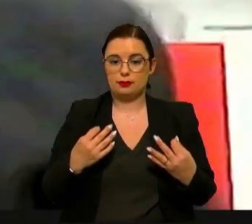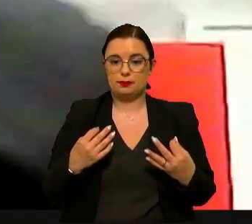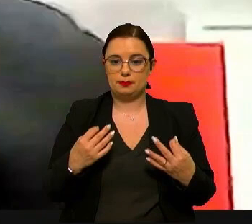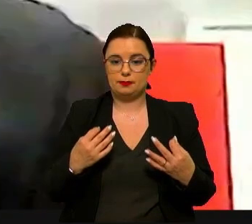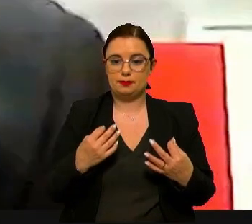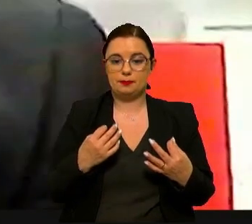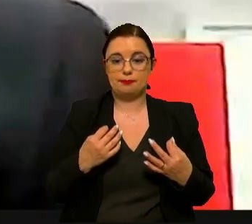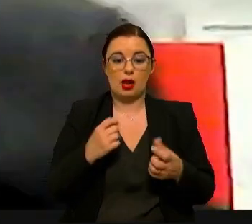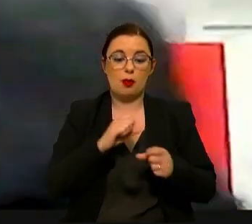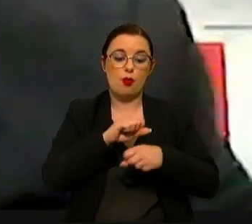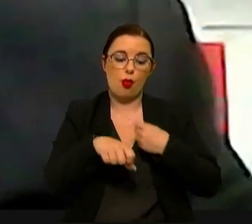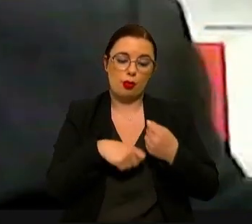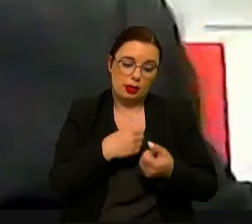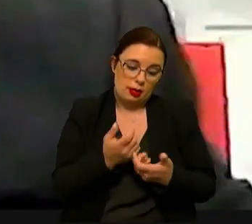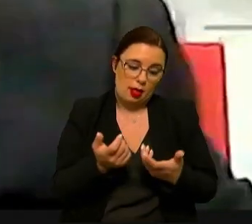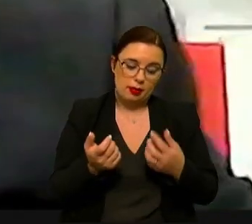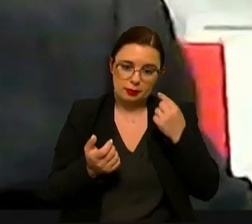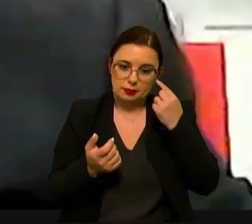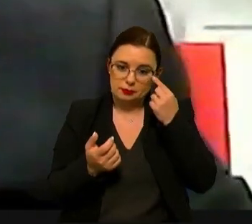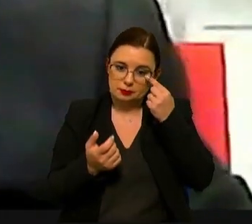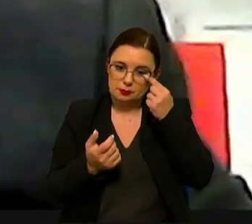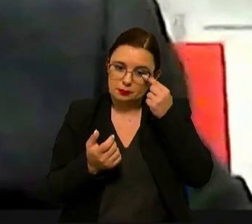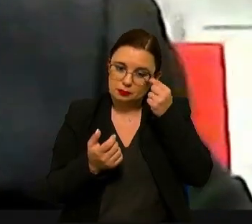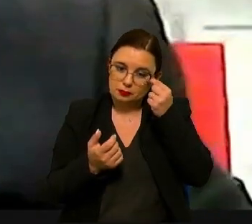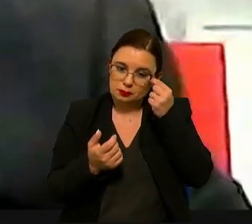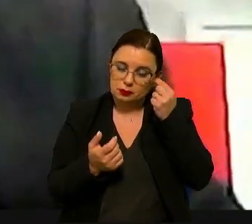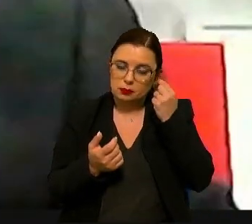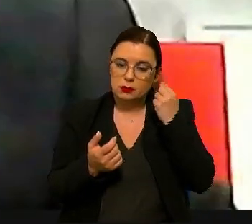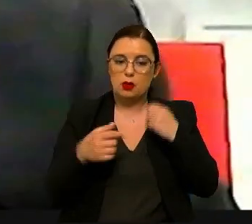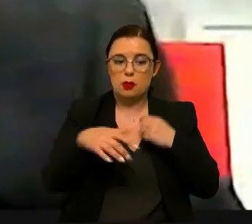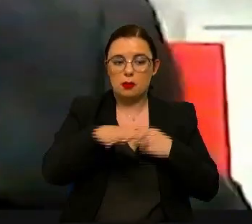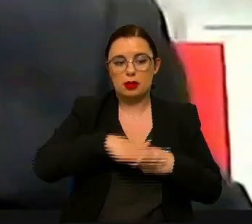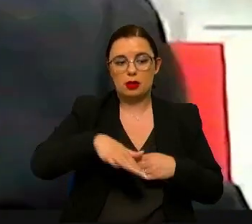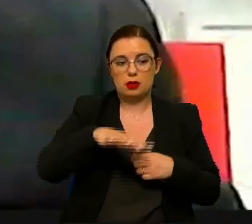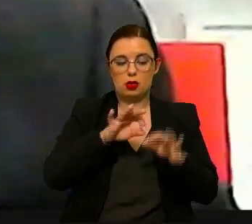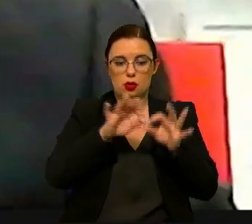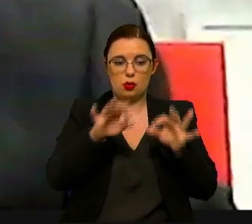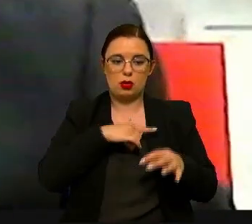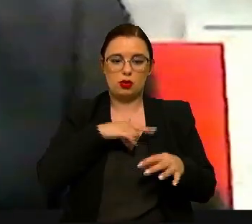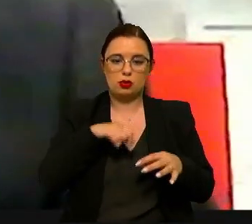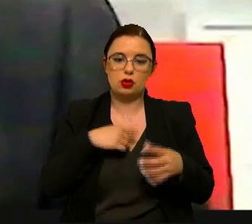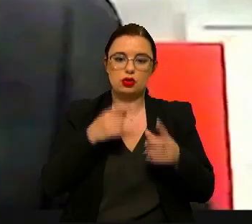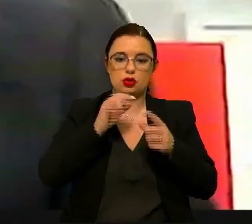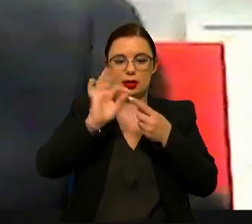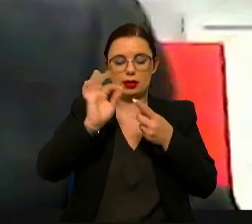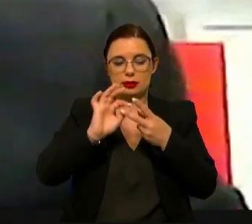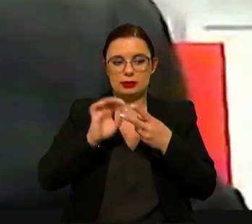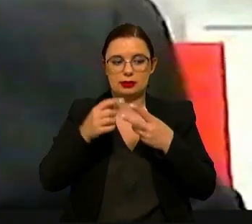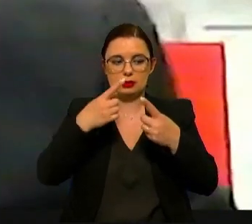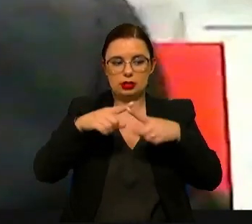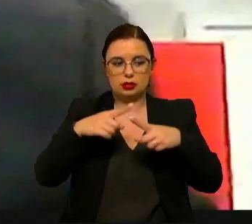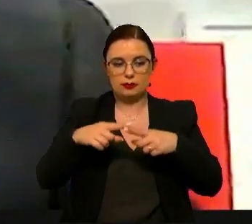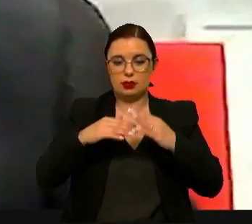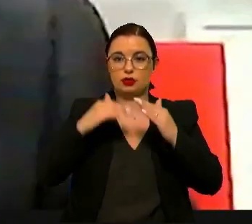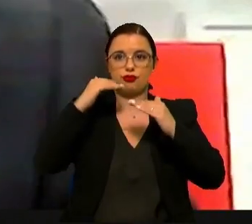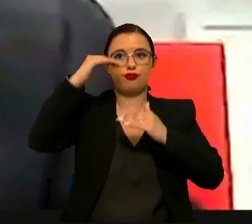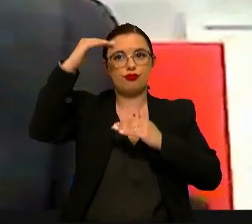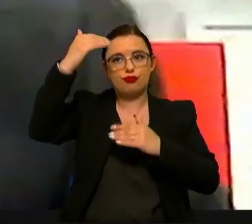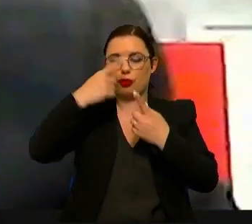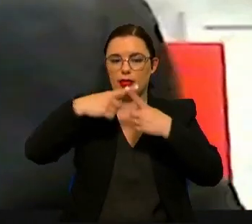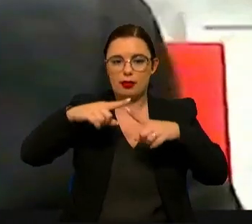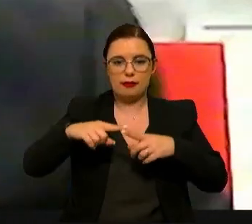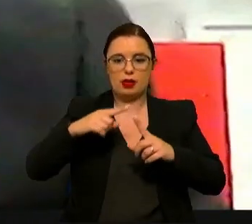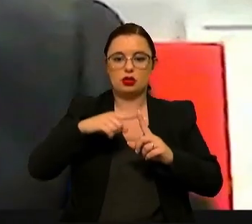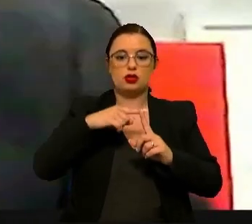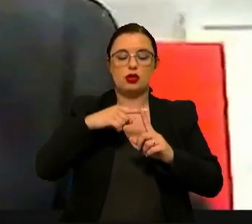da mobilidade um território como o nosso com características tão diversas, com altitudes diversas, com estações do